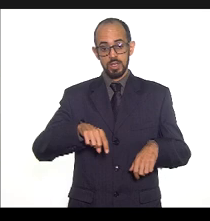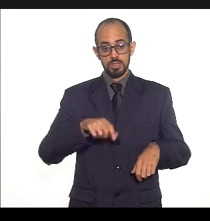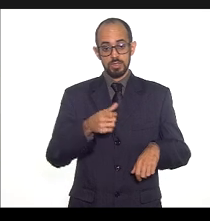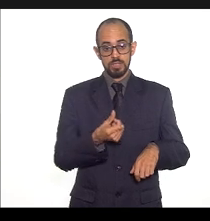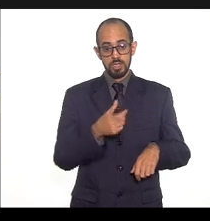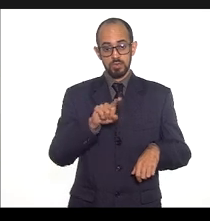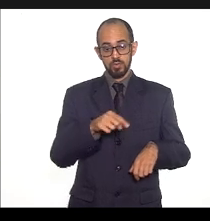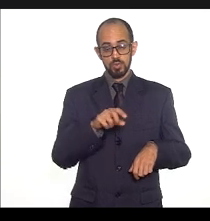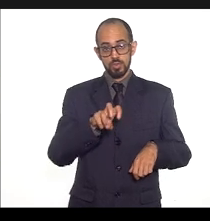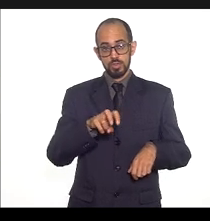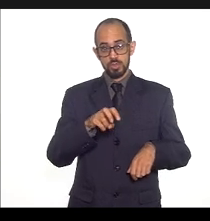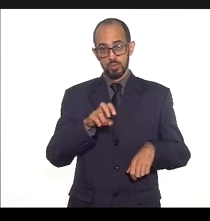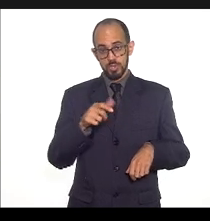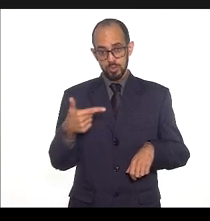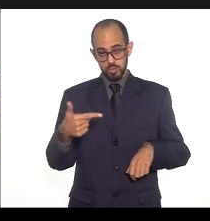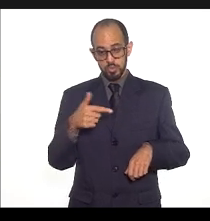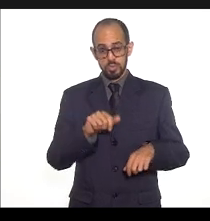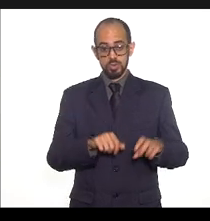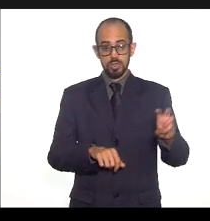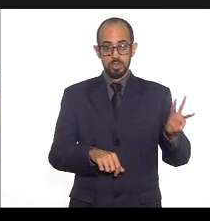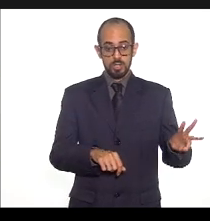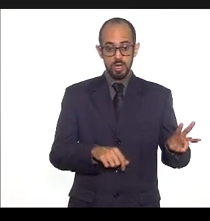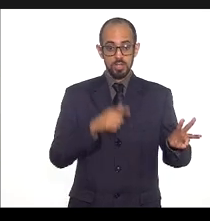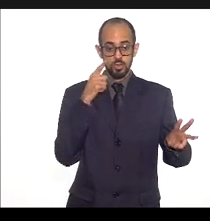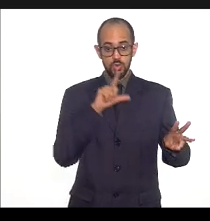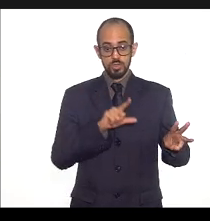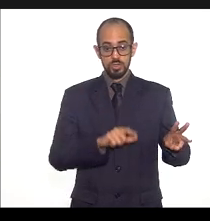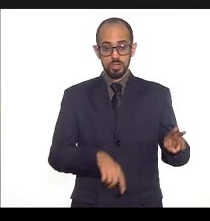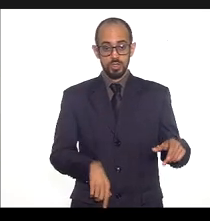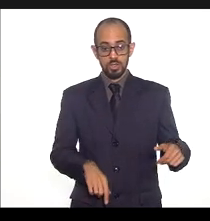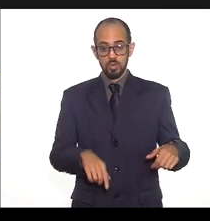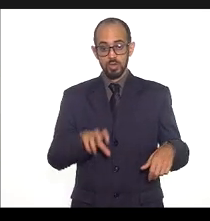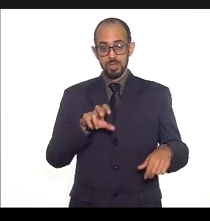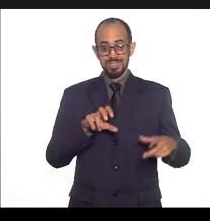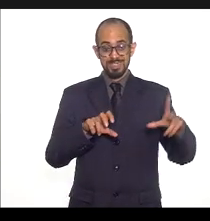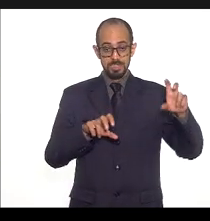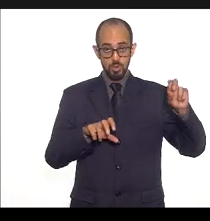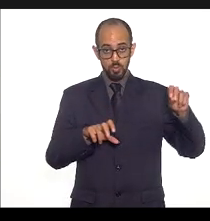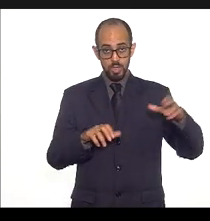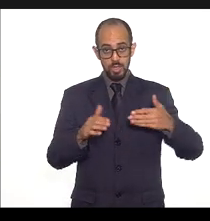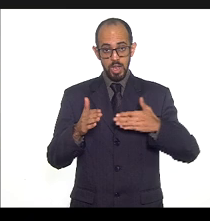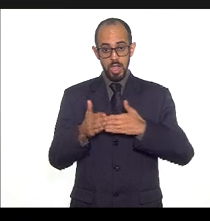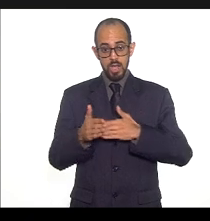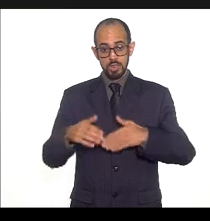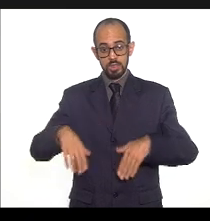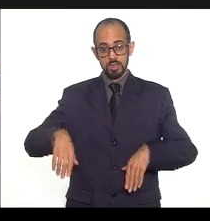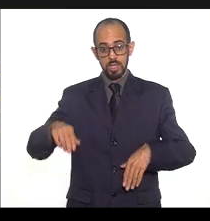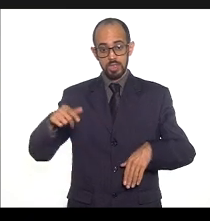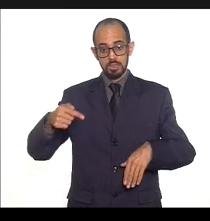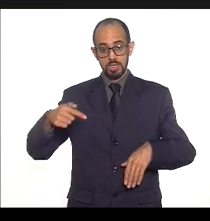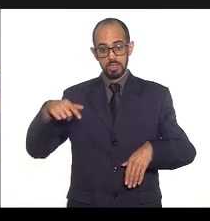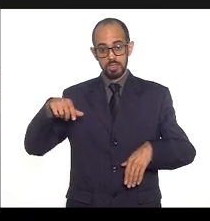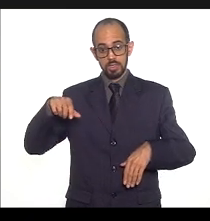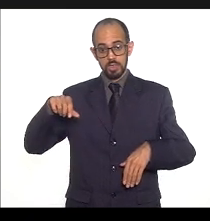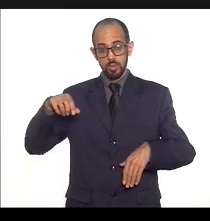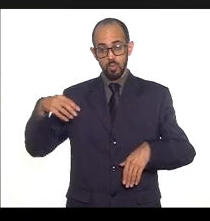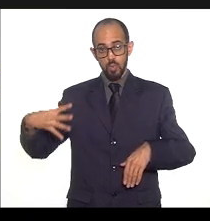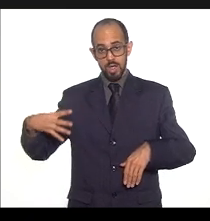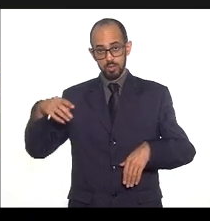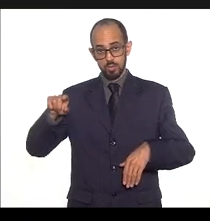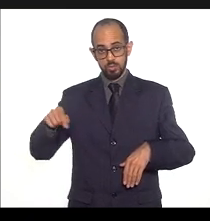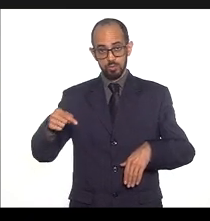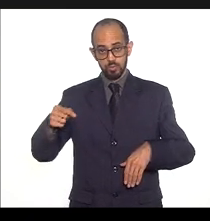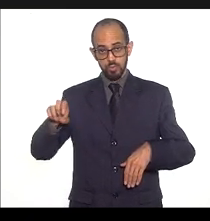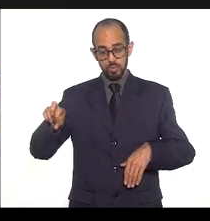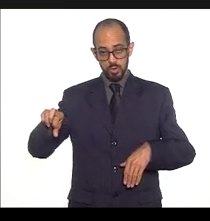% 3 metas tiveram alcance de 50% a 74,9% portanto um alcance de 6